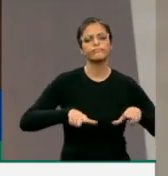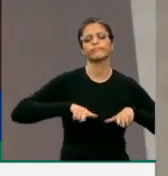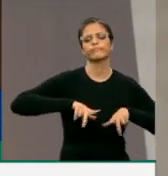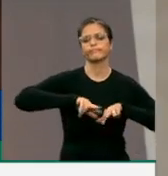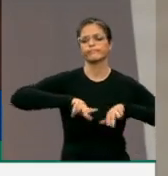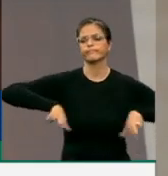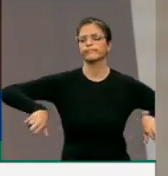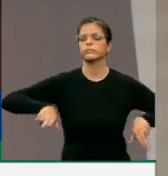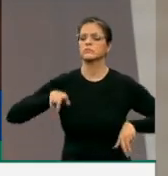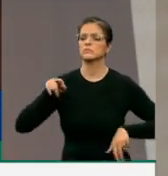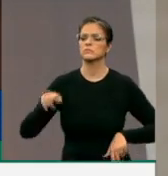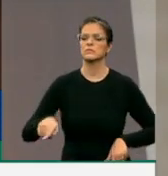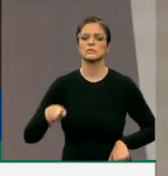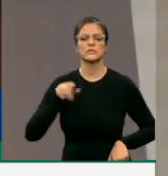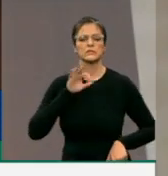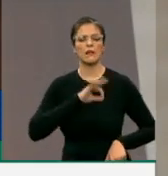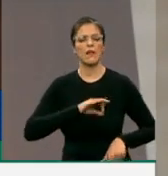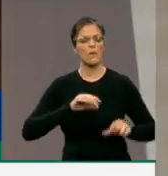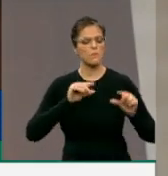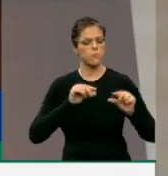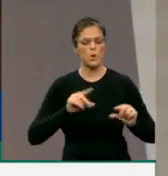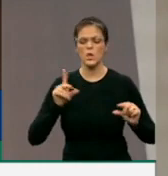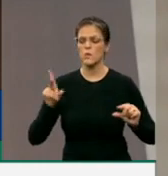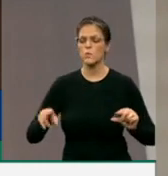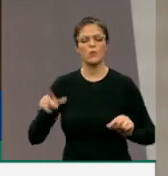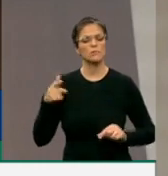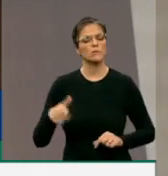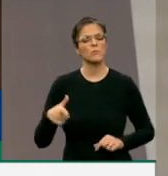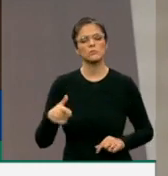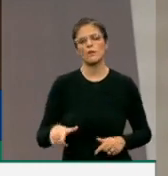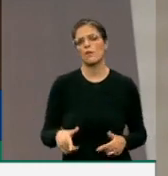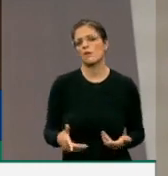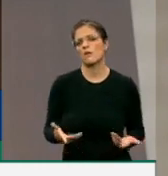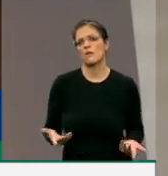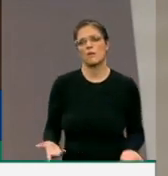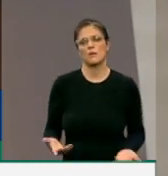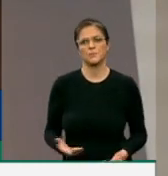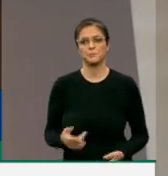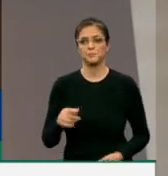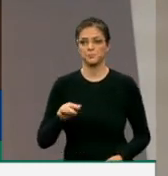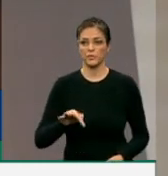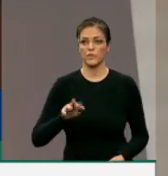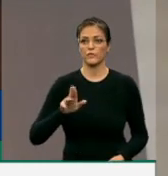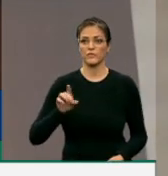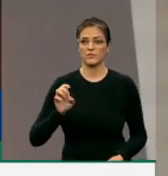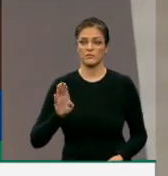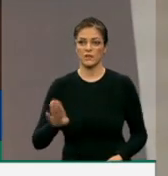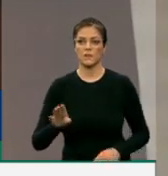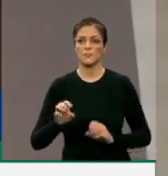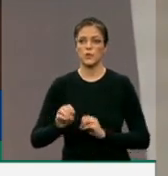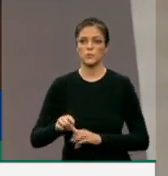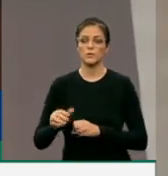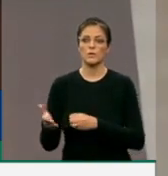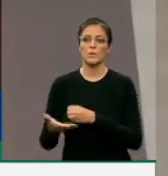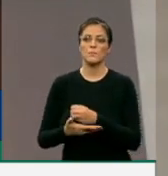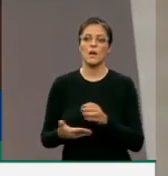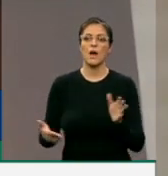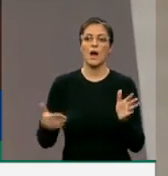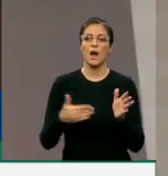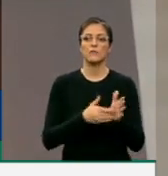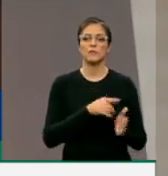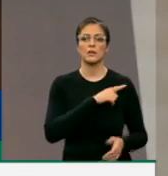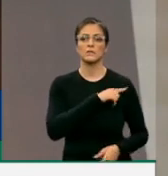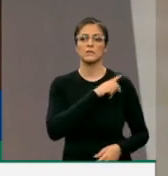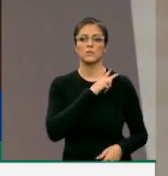valorizados. A gente está falando do Fundeb, da educação básica, até o final do ensino médio. Então um apelo ao Centrão, deputada